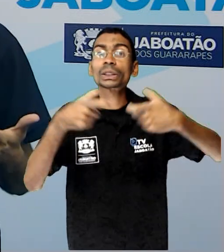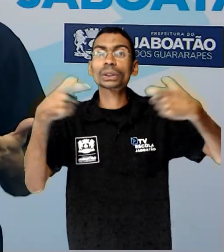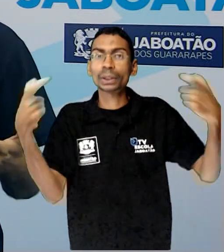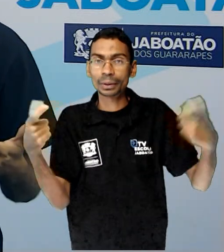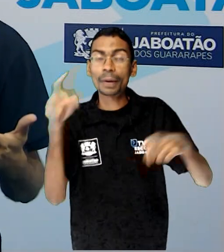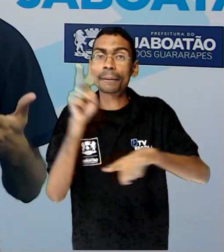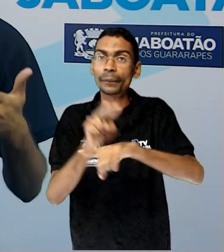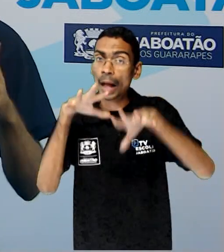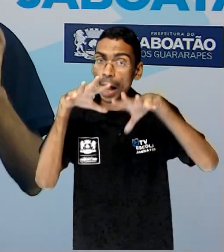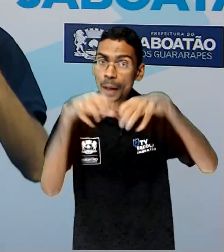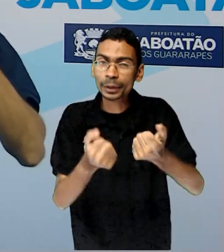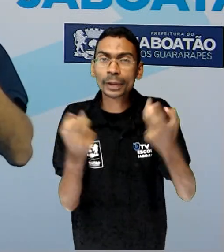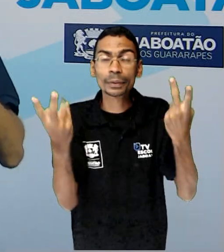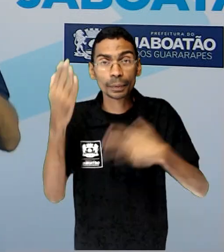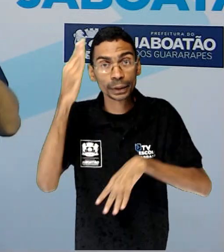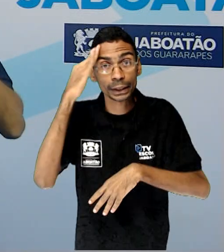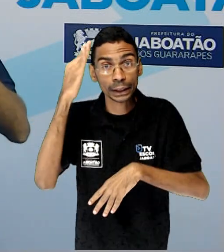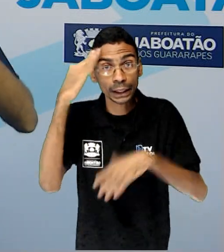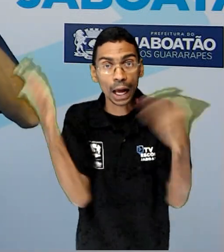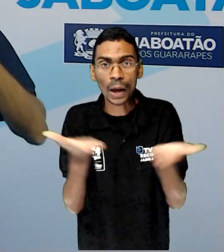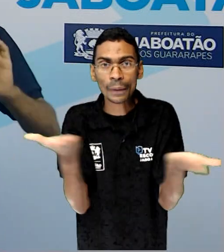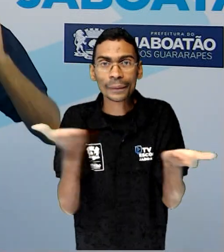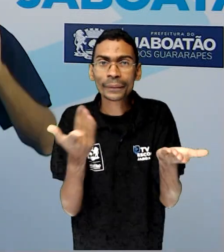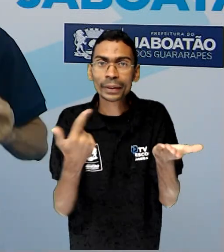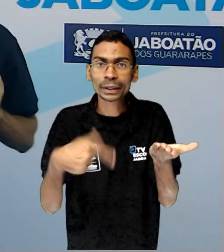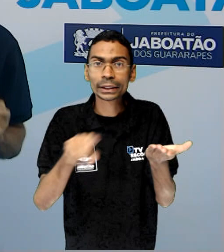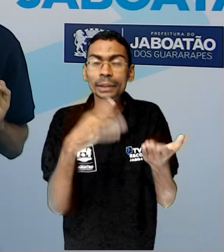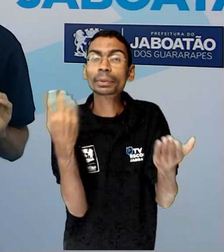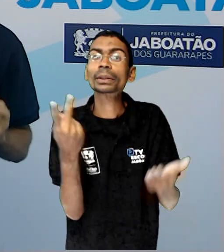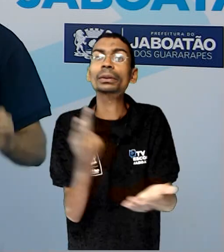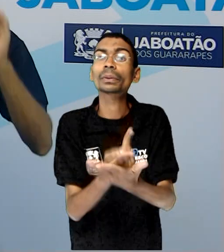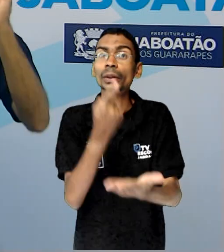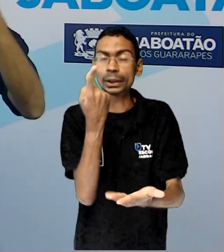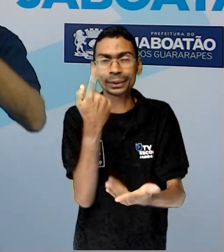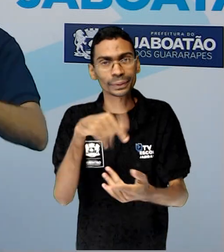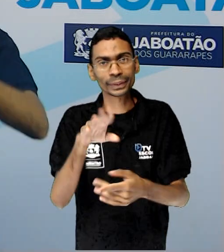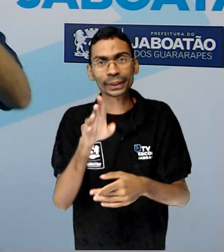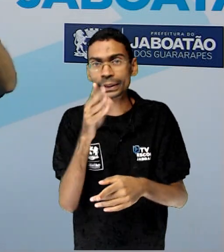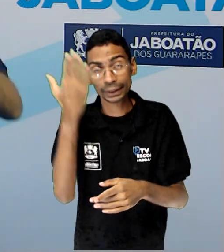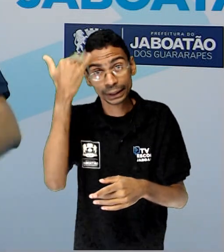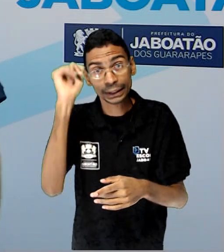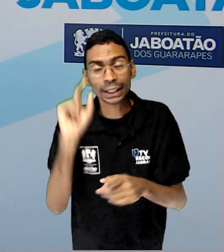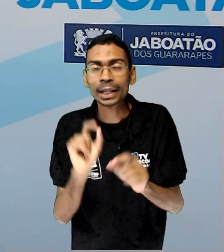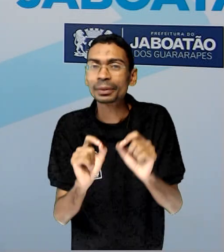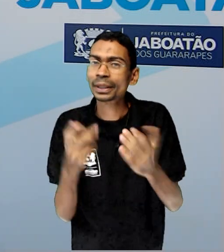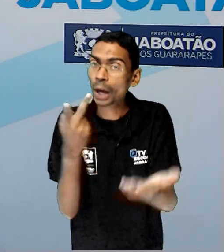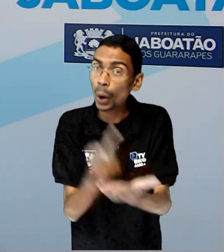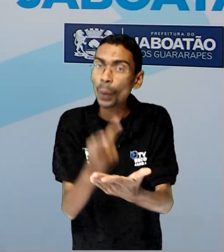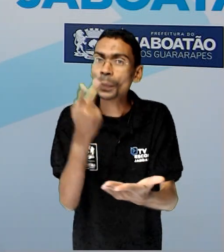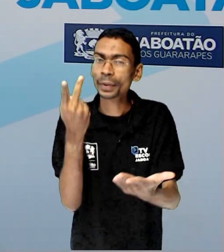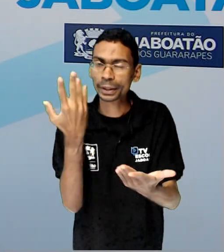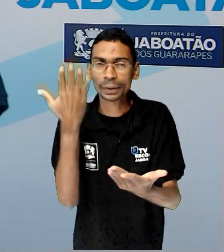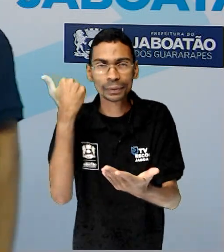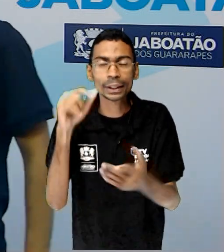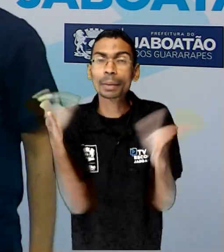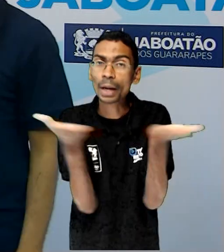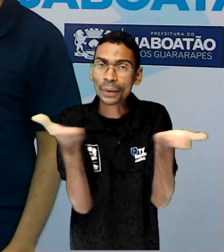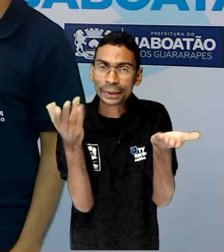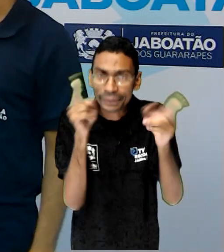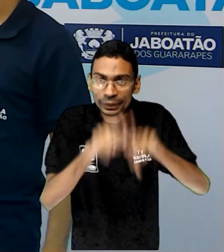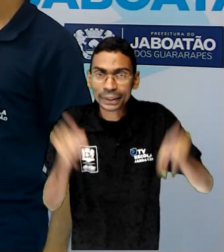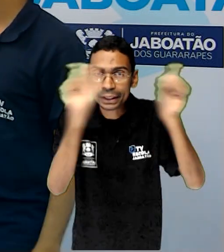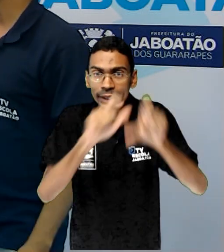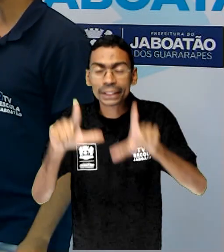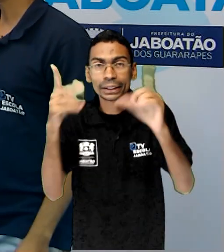pecuária, né? Vamos entender agora. Vê o que aconteceu, sabe o que aconteceu, gente? Vocês não sabem o aconteceu, vão saber agora. Olha aqui na tela, vê o que